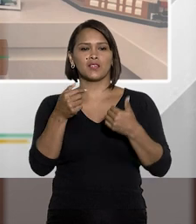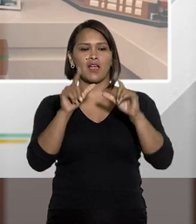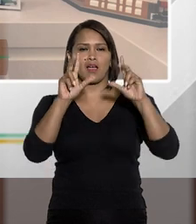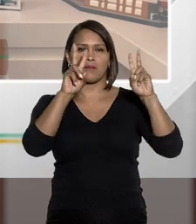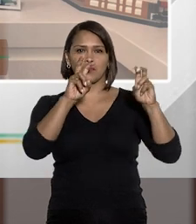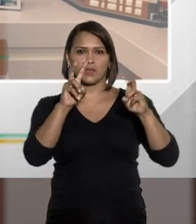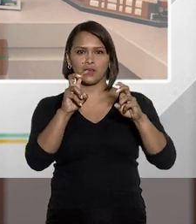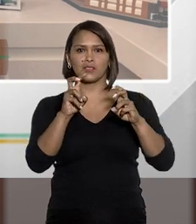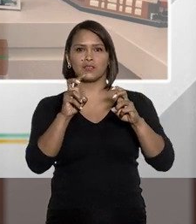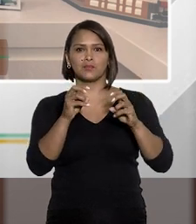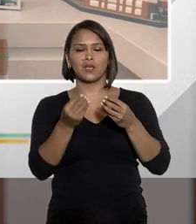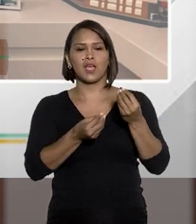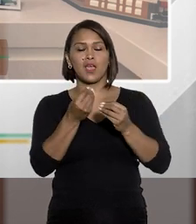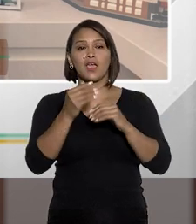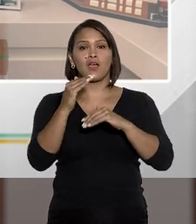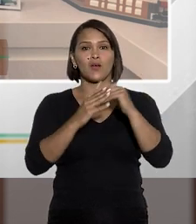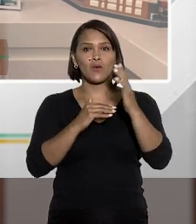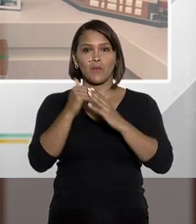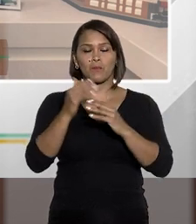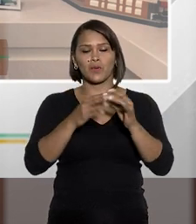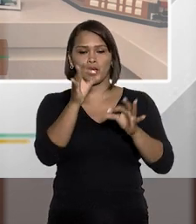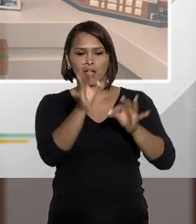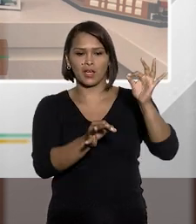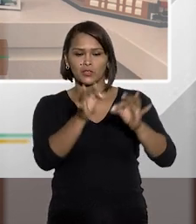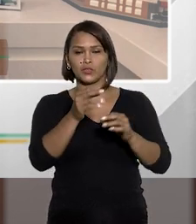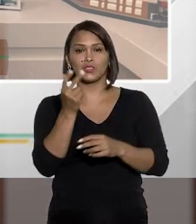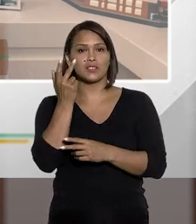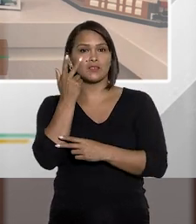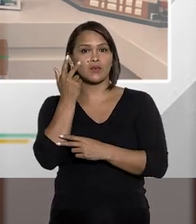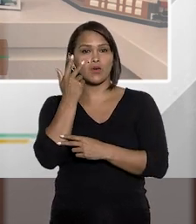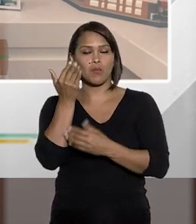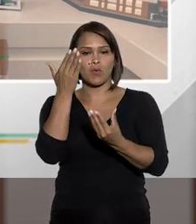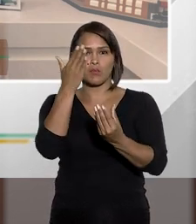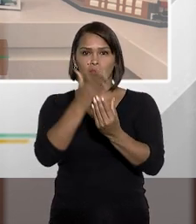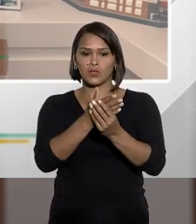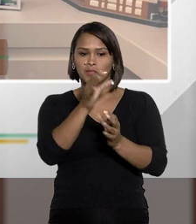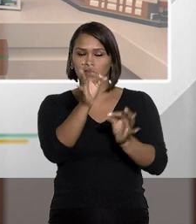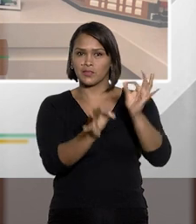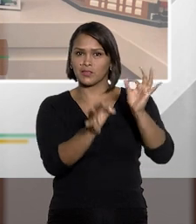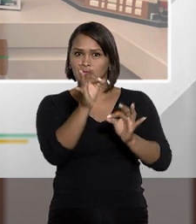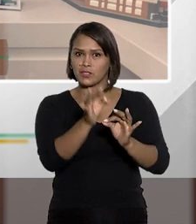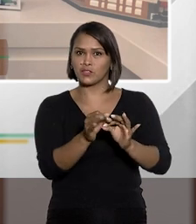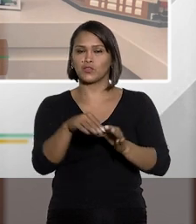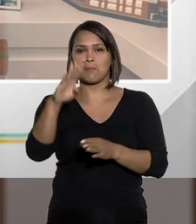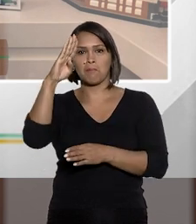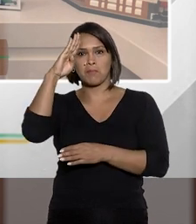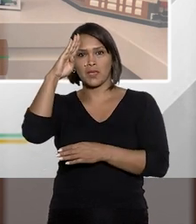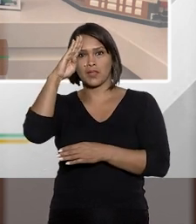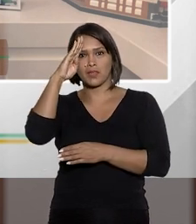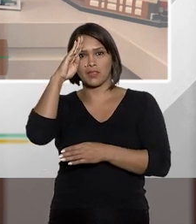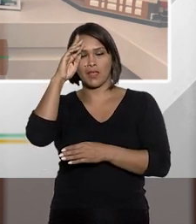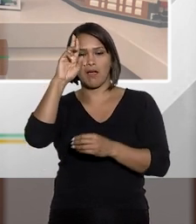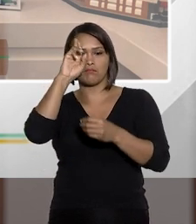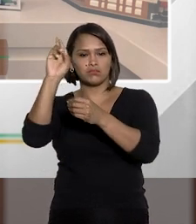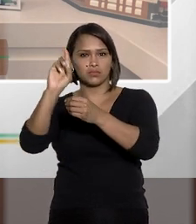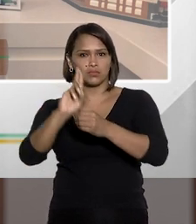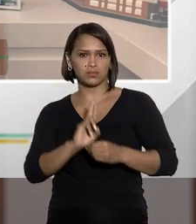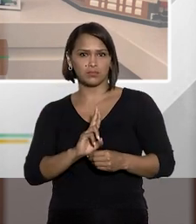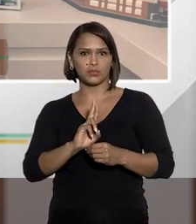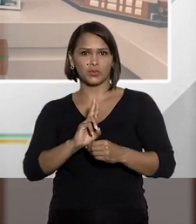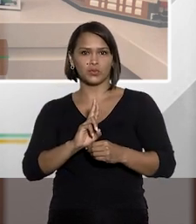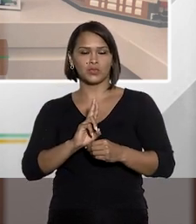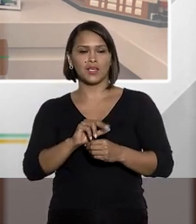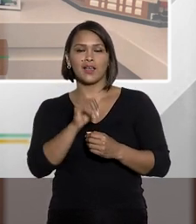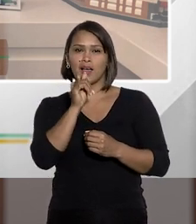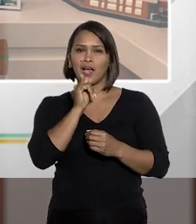dizer o que? Abre aspas. Compete a justiça comum processar e julgar militar por abuso